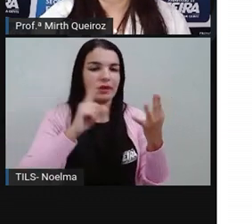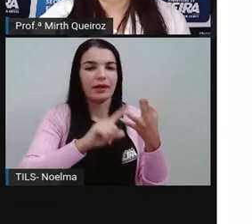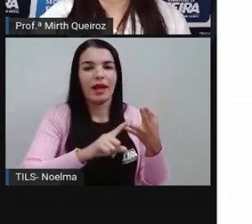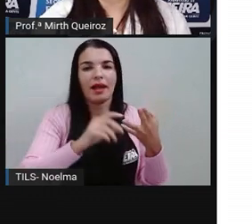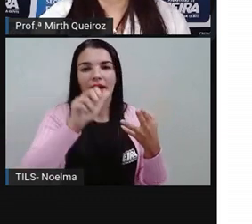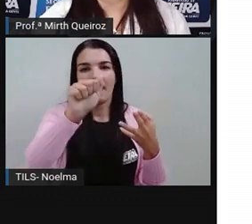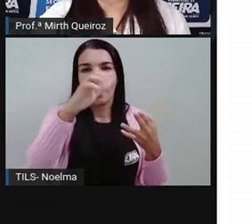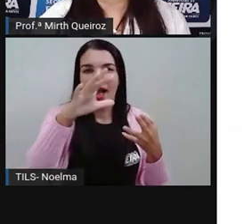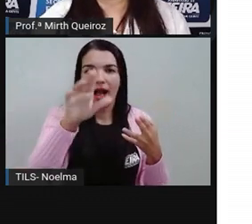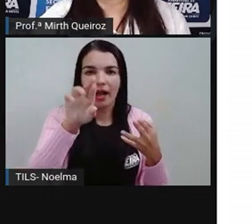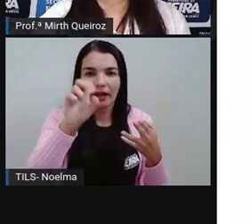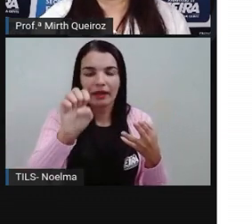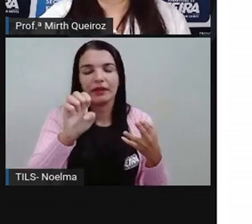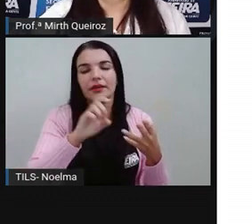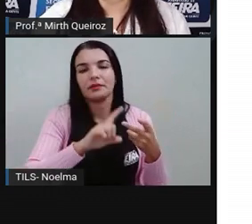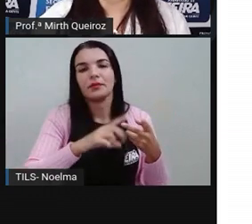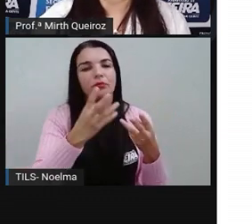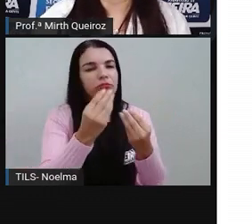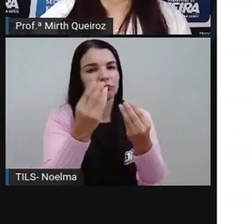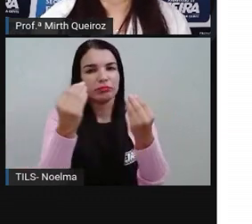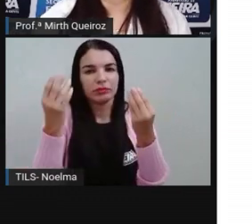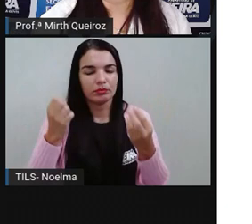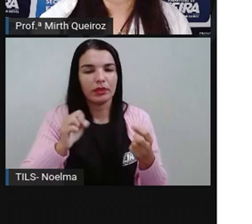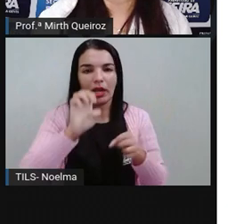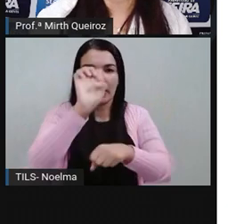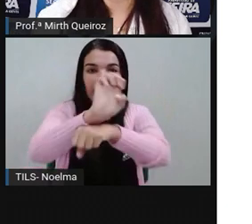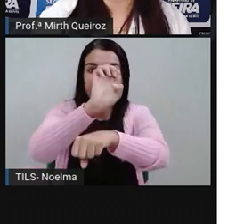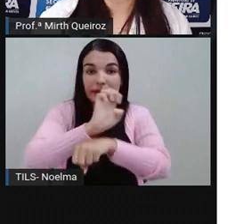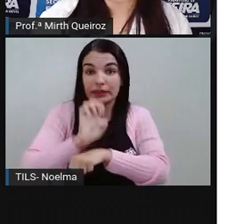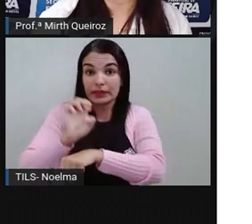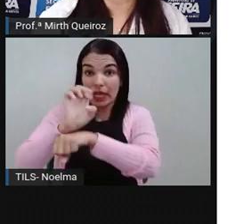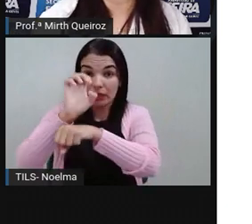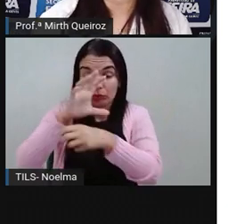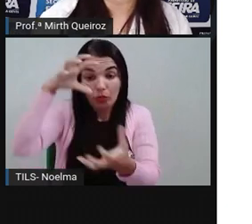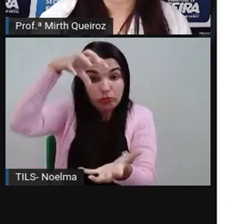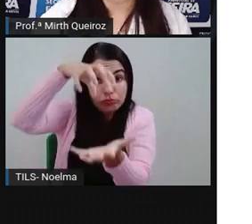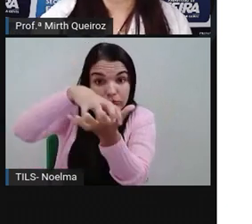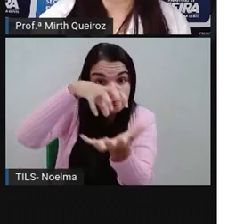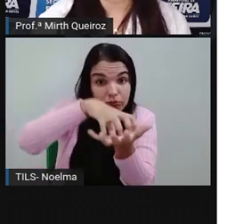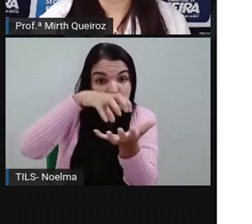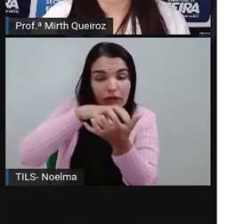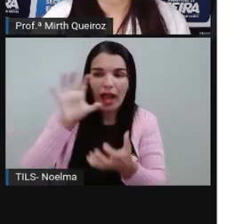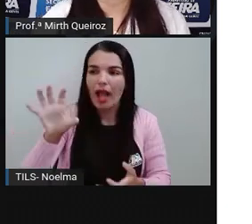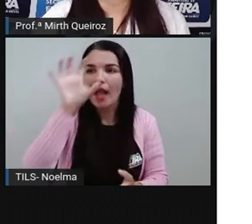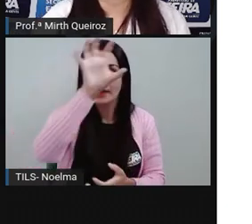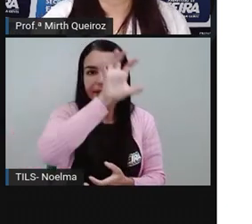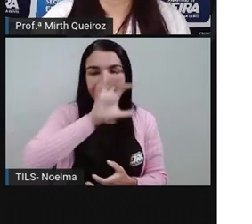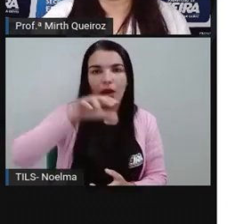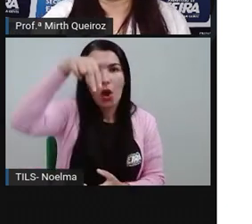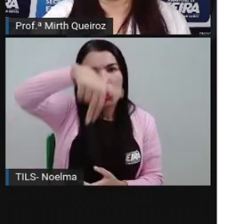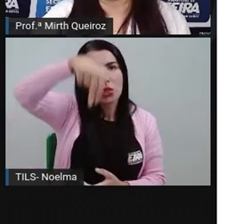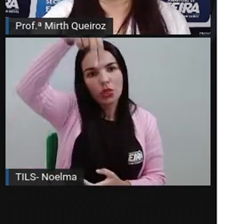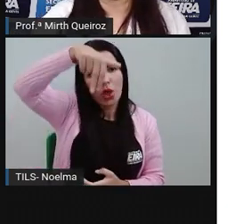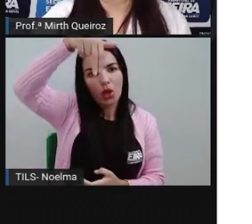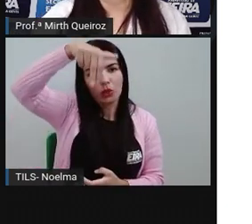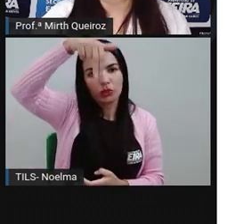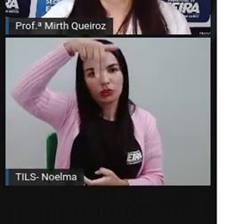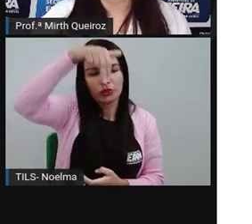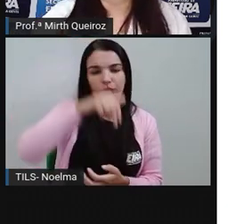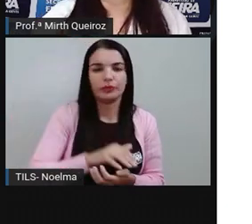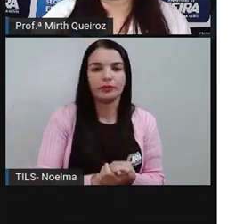Rondônia, Tocantins. Esses são os estados aí que compõem a região norte.